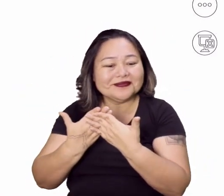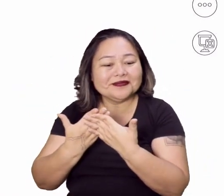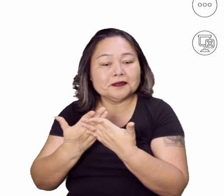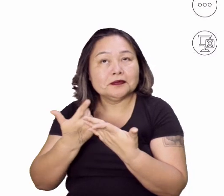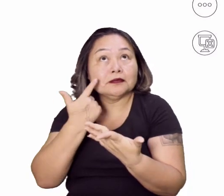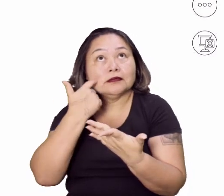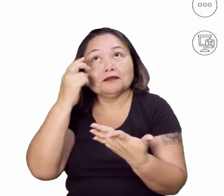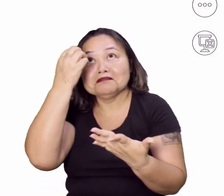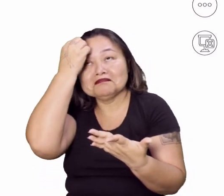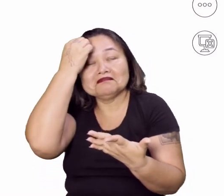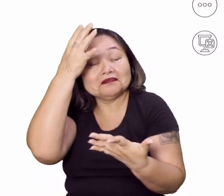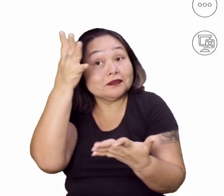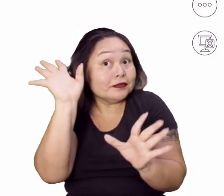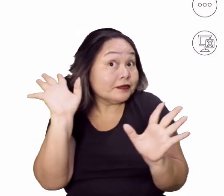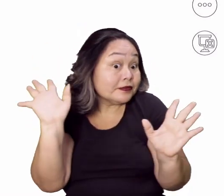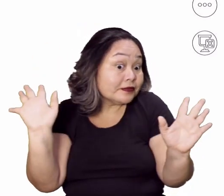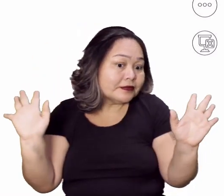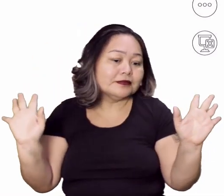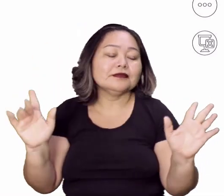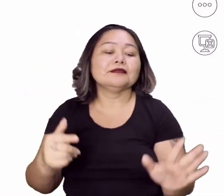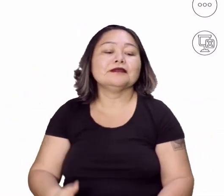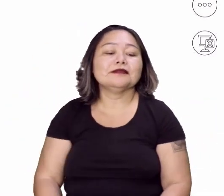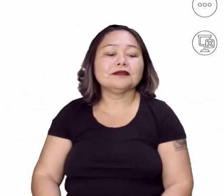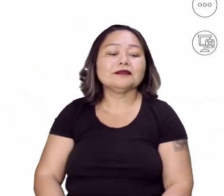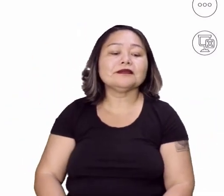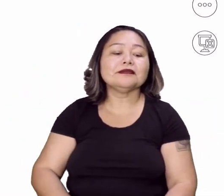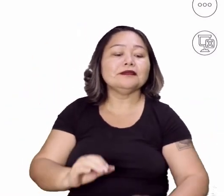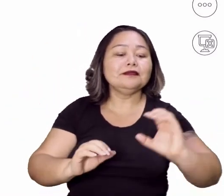Não que eu me lembre, mas, enfim, vamos ver.